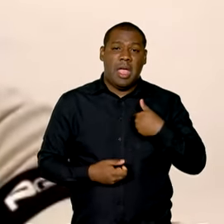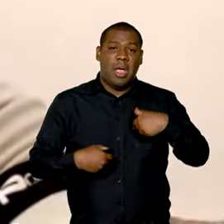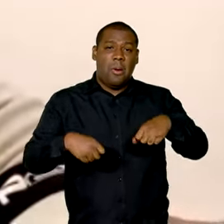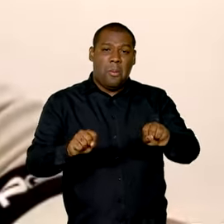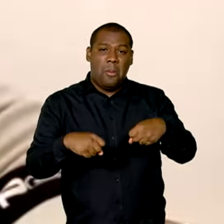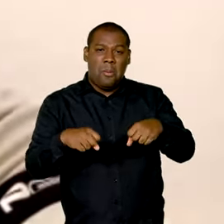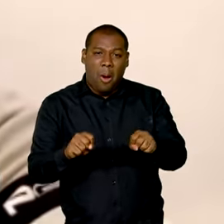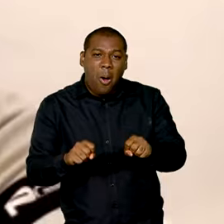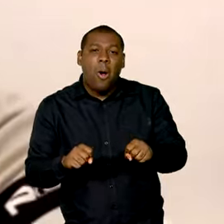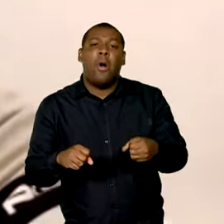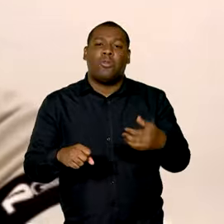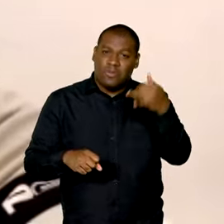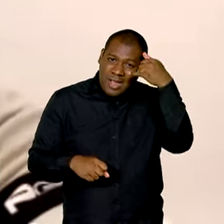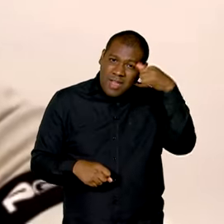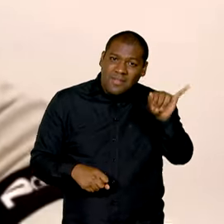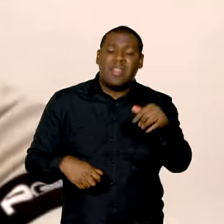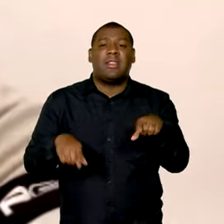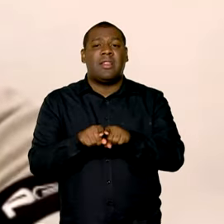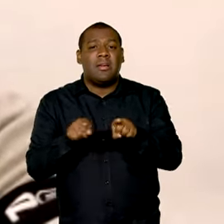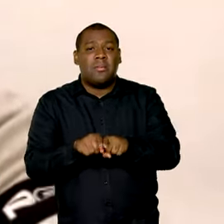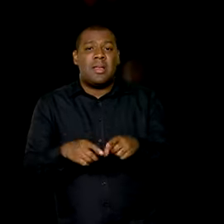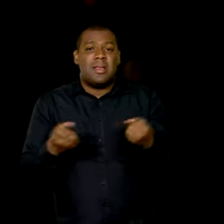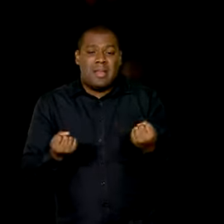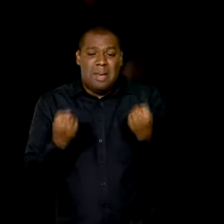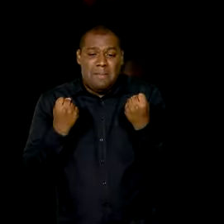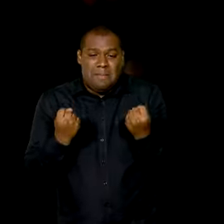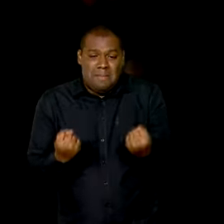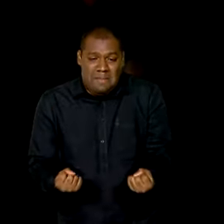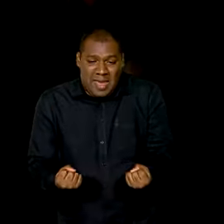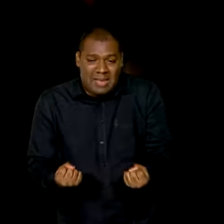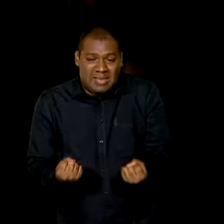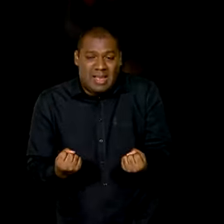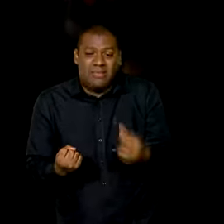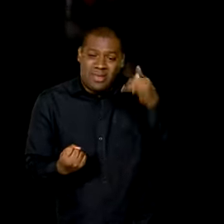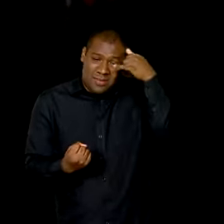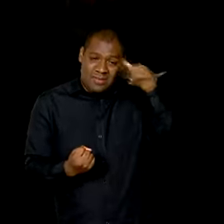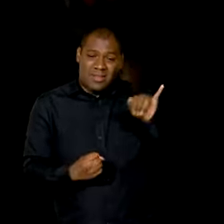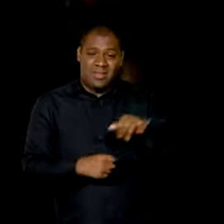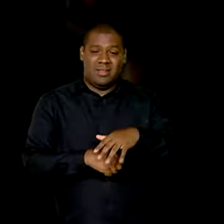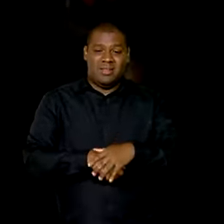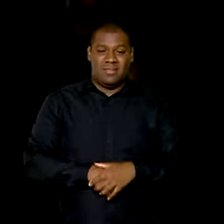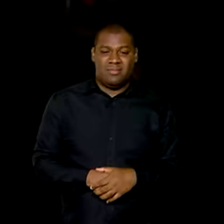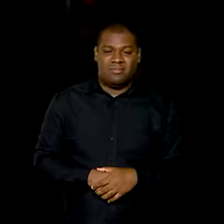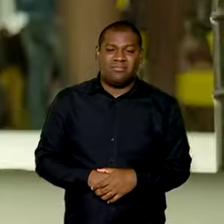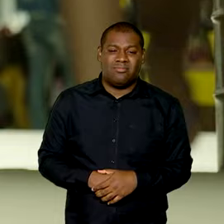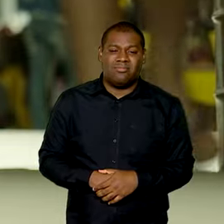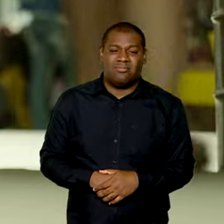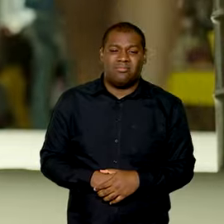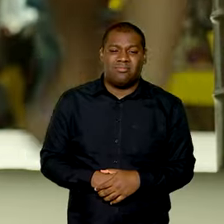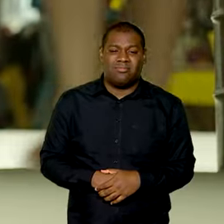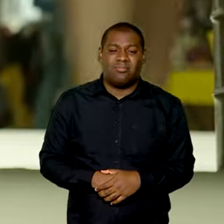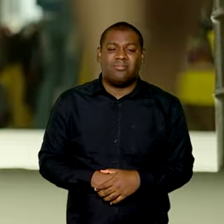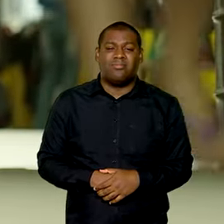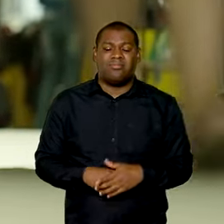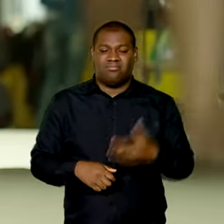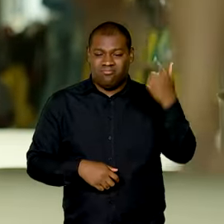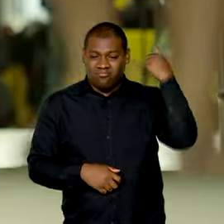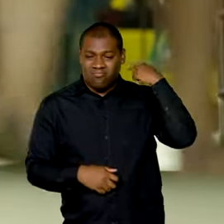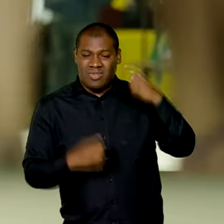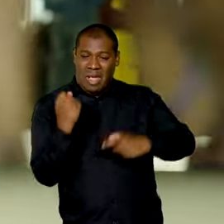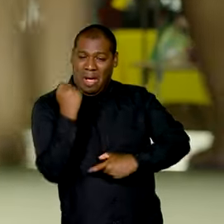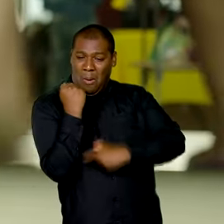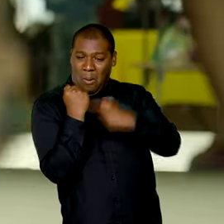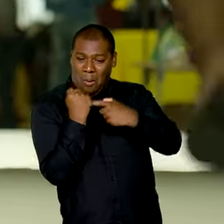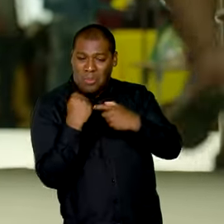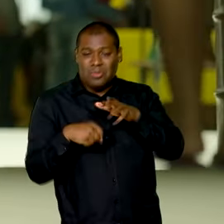a pegar peso, a ajudar o aluno, a levantar da cama. E Vitor não está sozinho. Hérnia de disco foi o